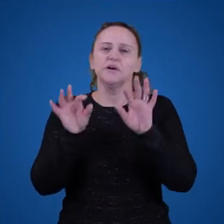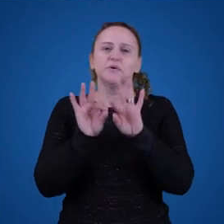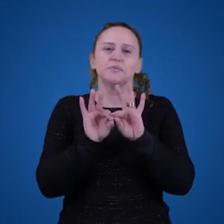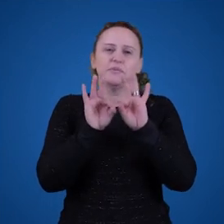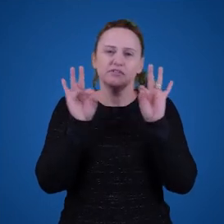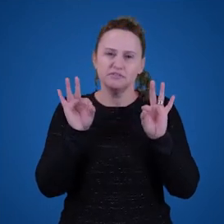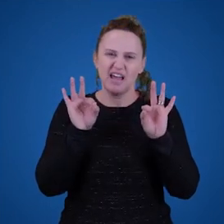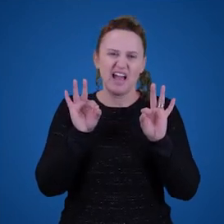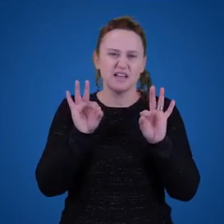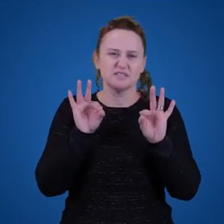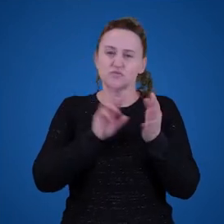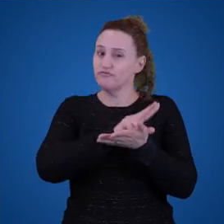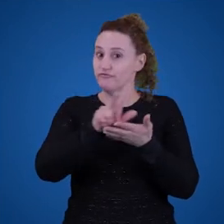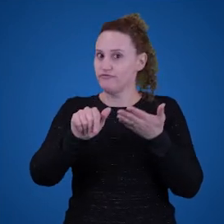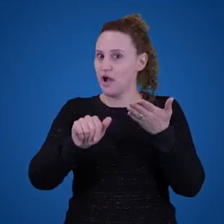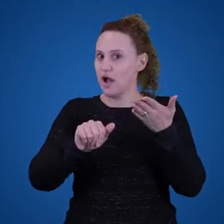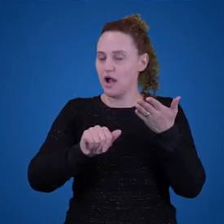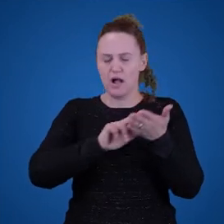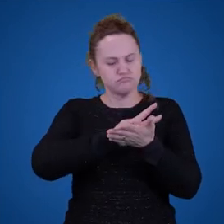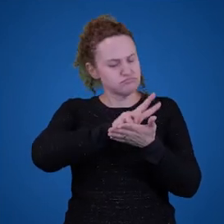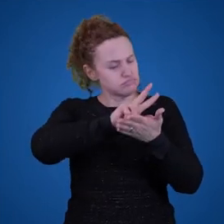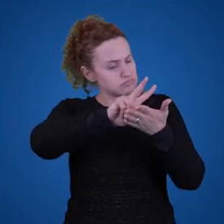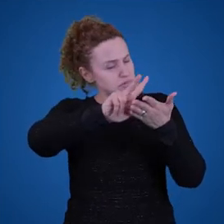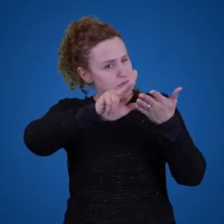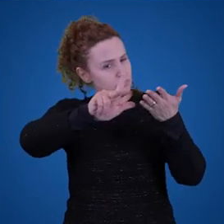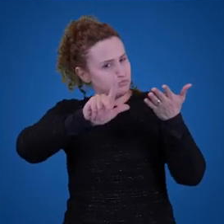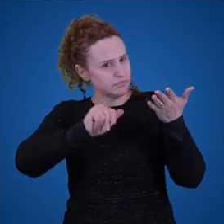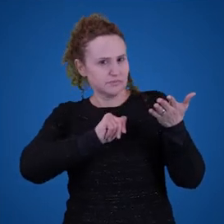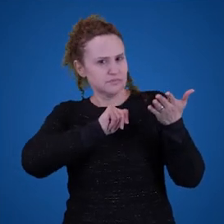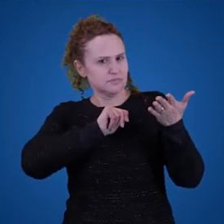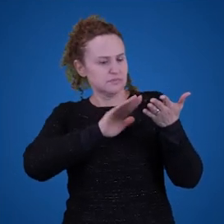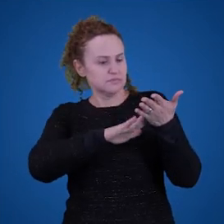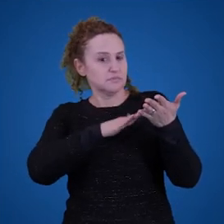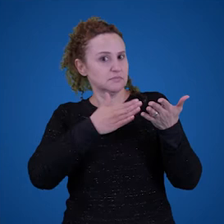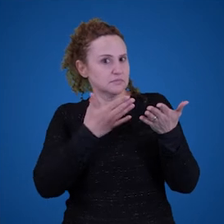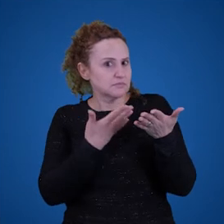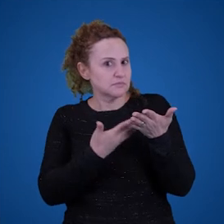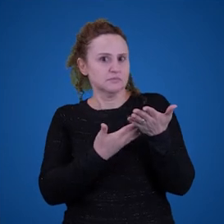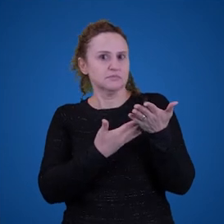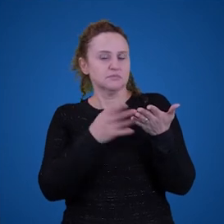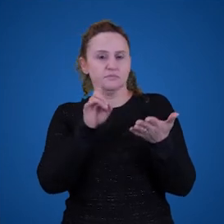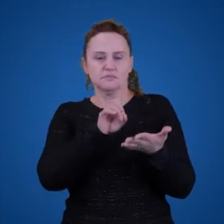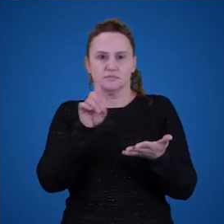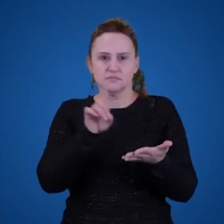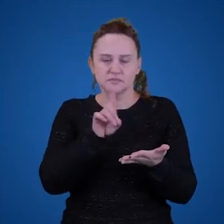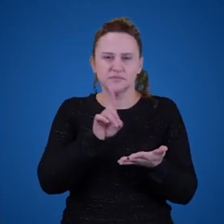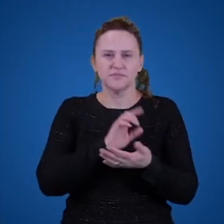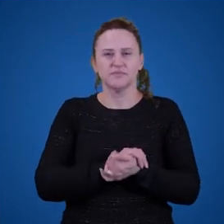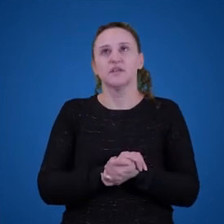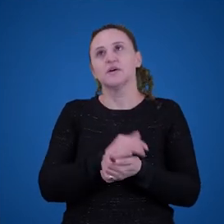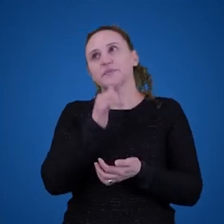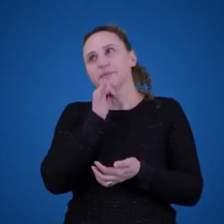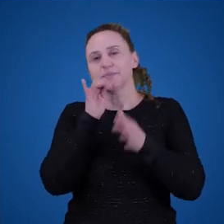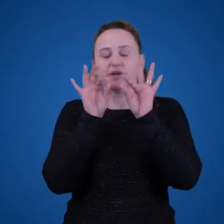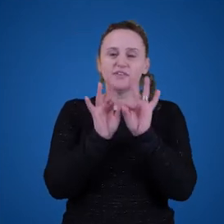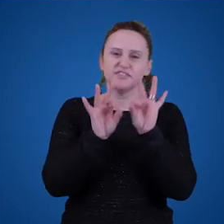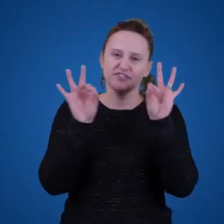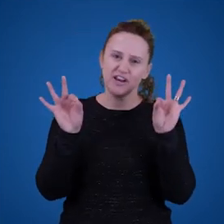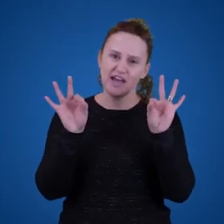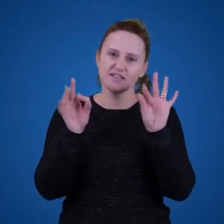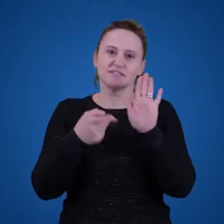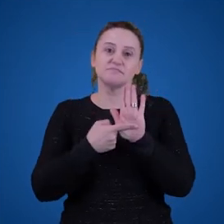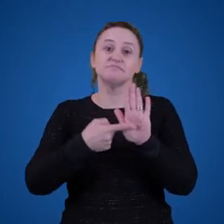múltiplas interpretações. O isso quer dizer é que grande parte das nossas frases não são metafóricas, por exemplo. Algumas são,